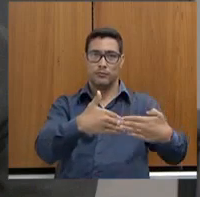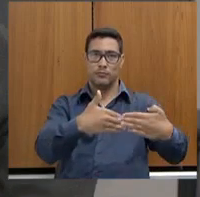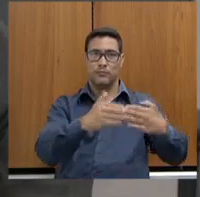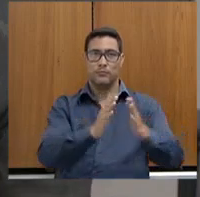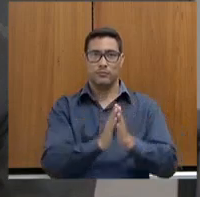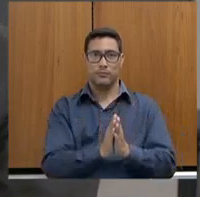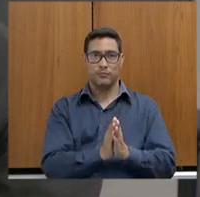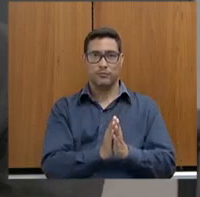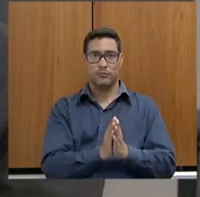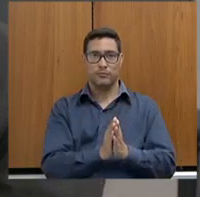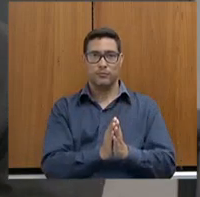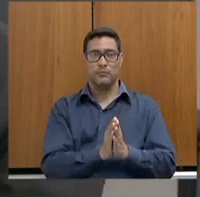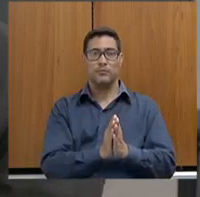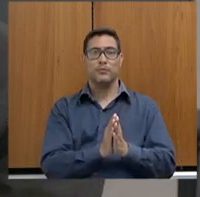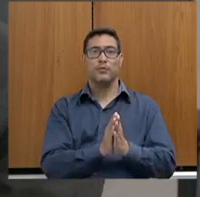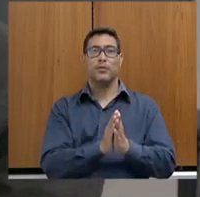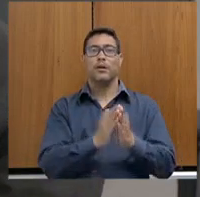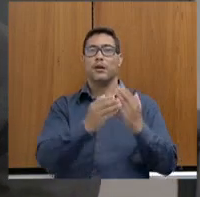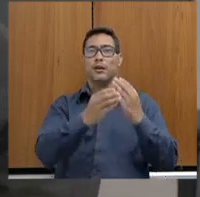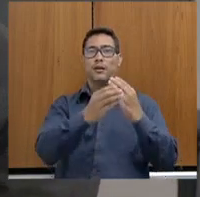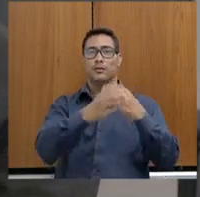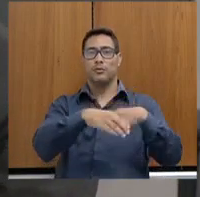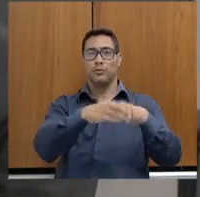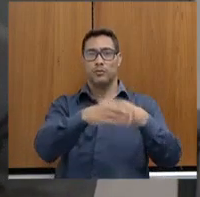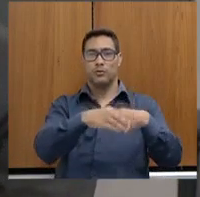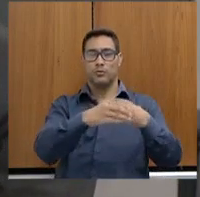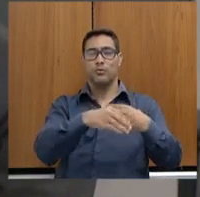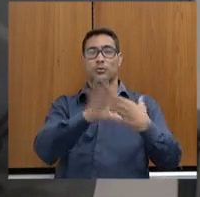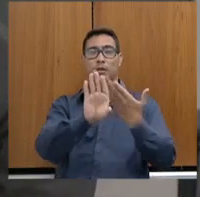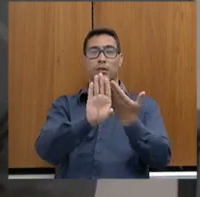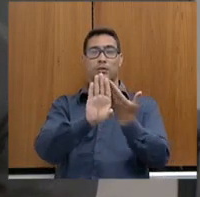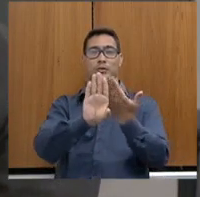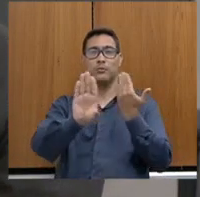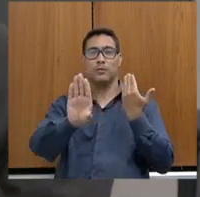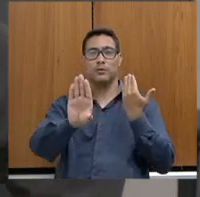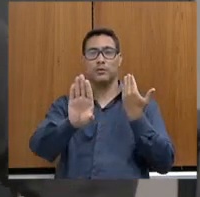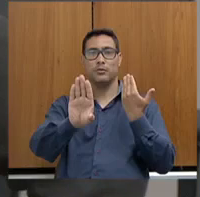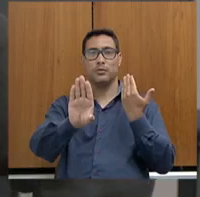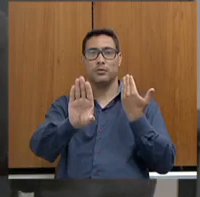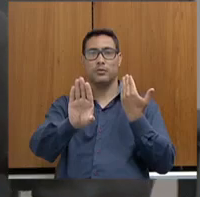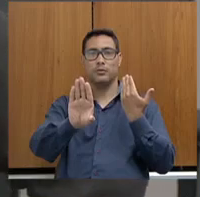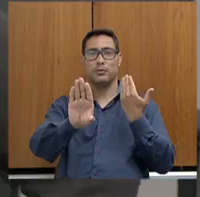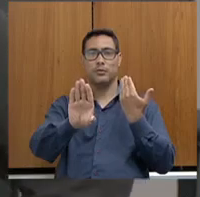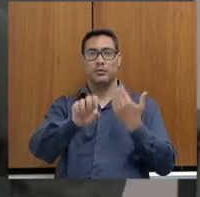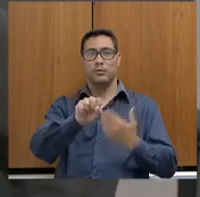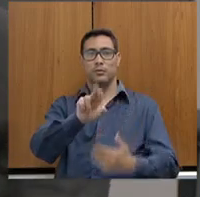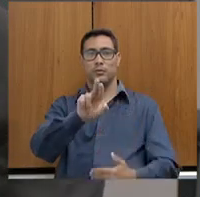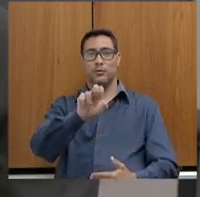Ah, está suspenso, entendi. É, está certo. Ouviação judicial.